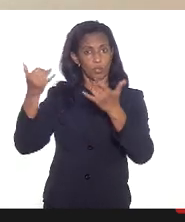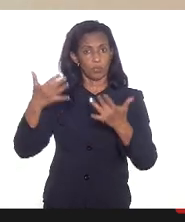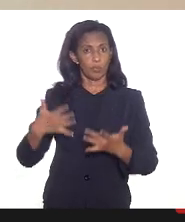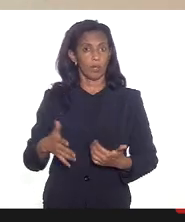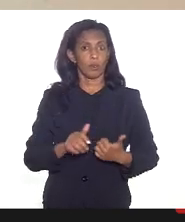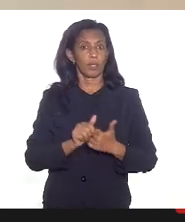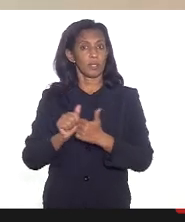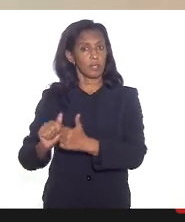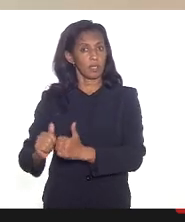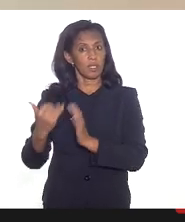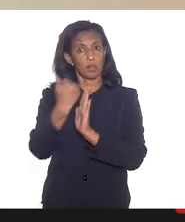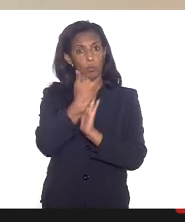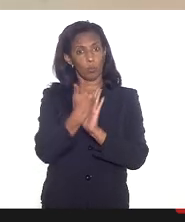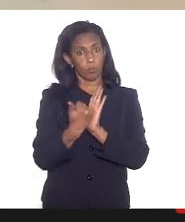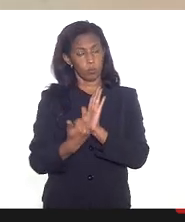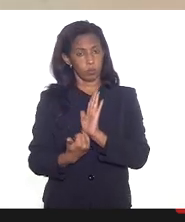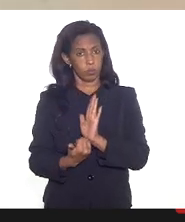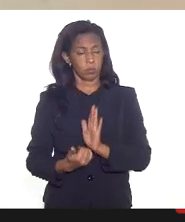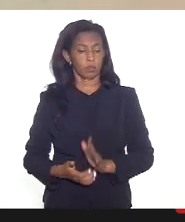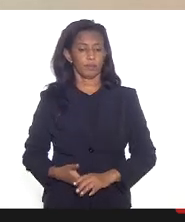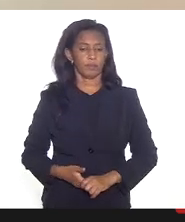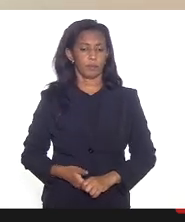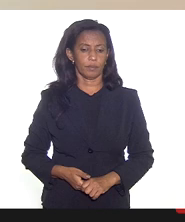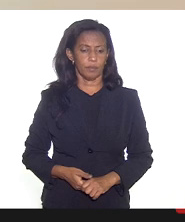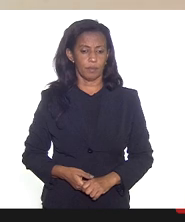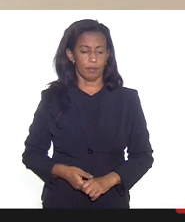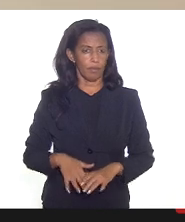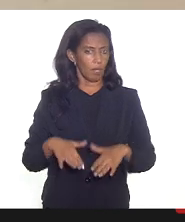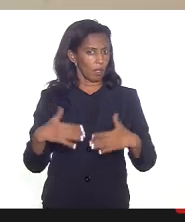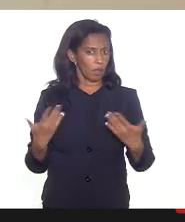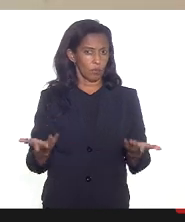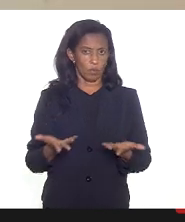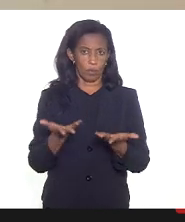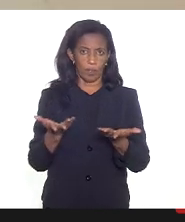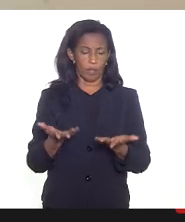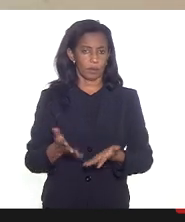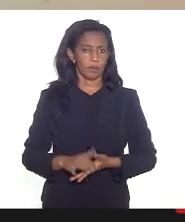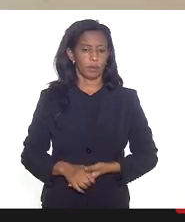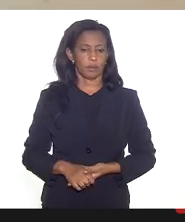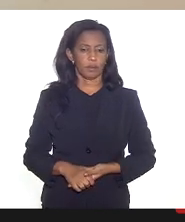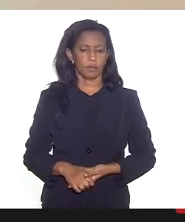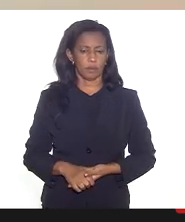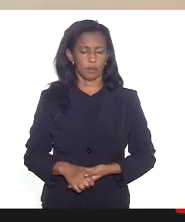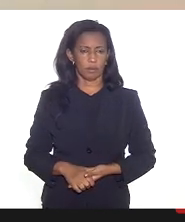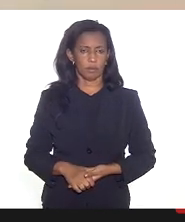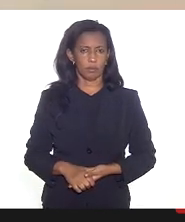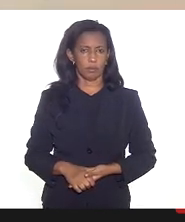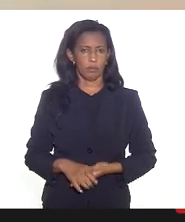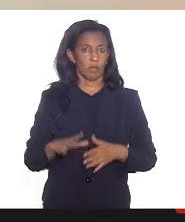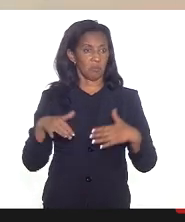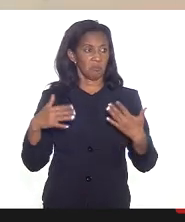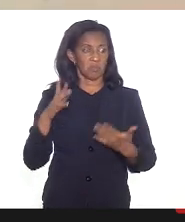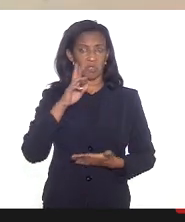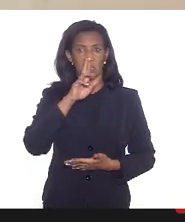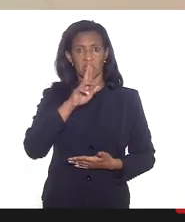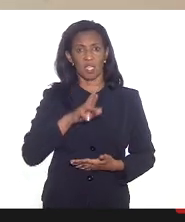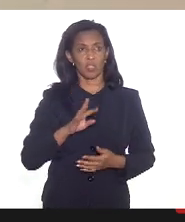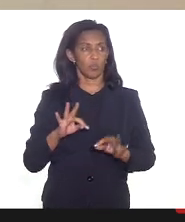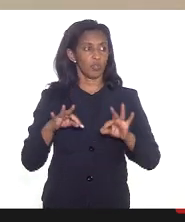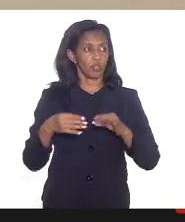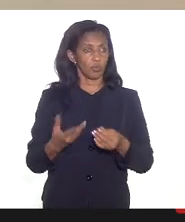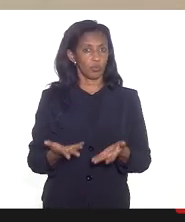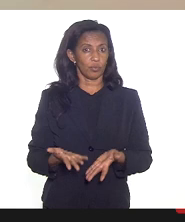seguir o que está na deliberação então acho que são essas acho que foram essas não sei se respondi deputada Marta